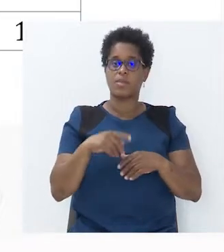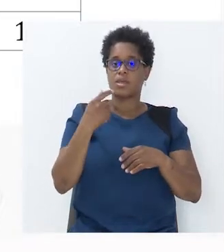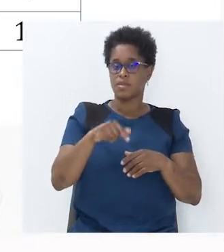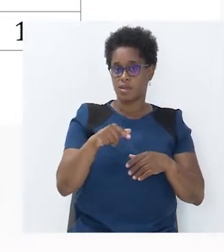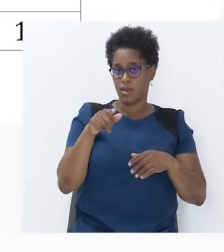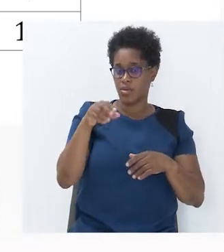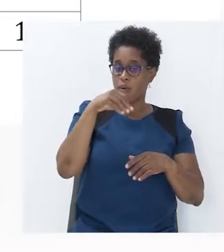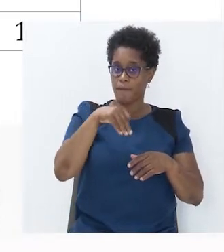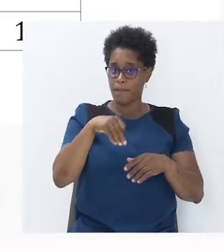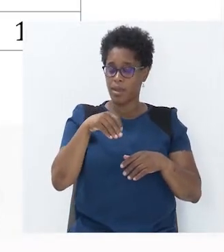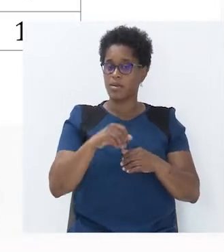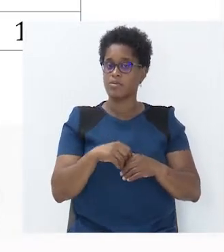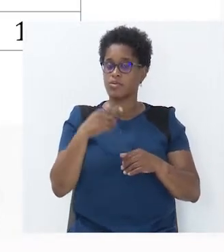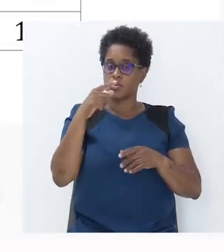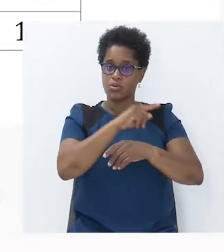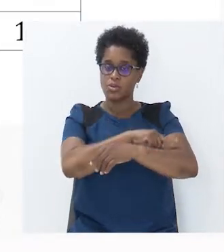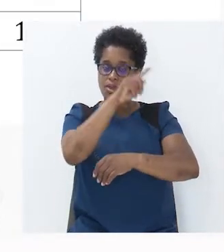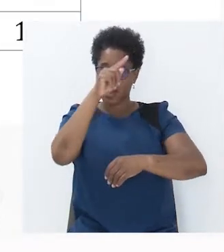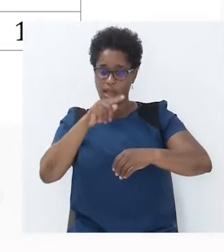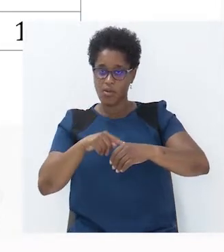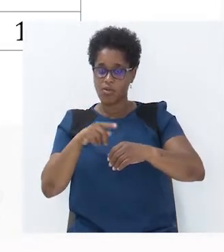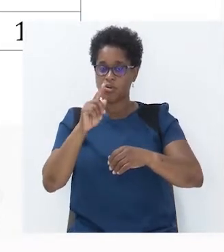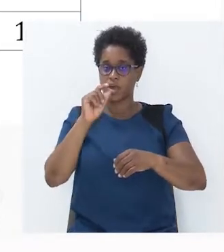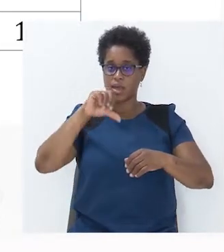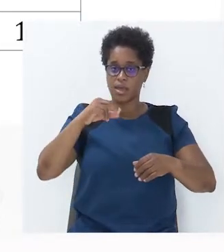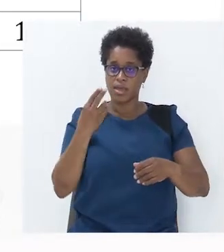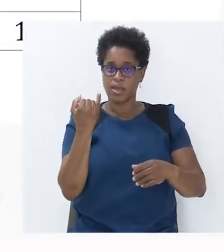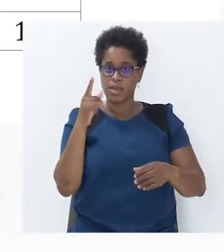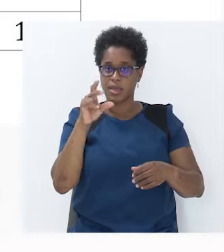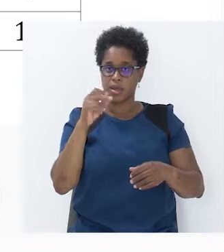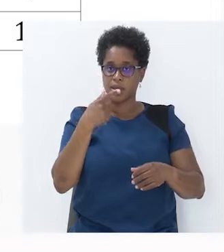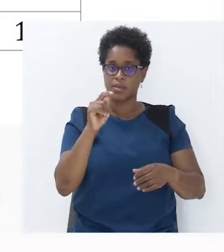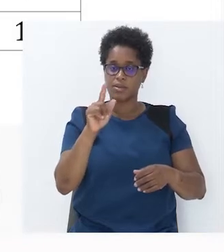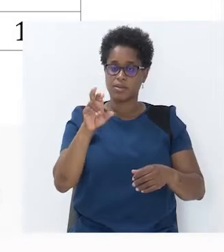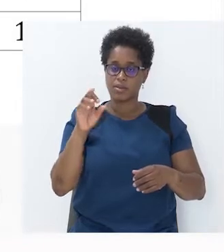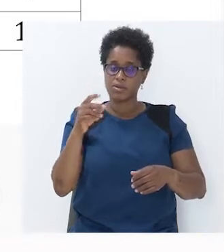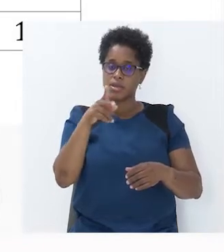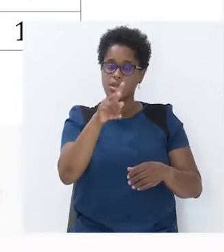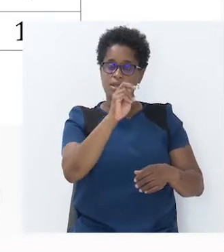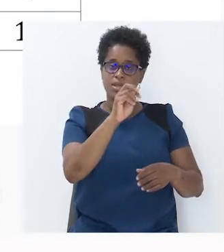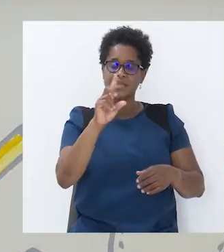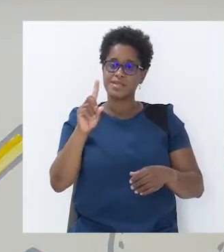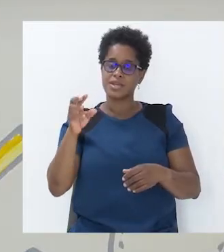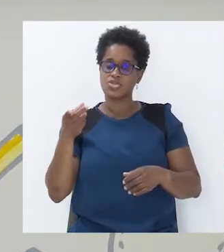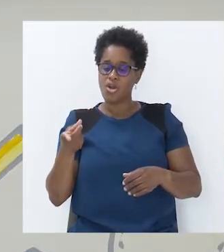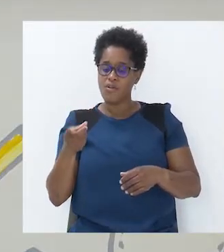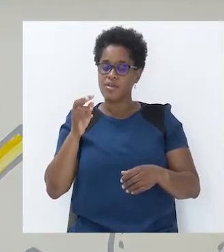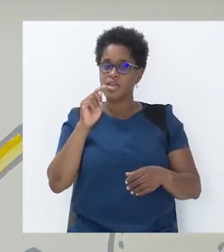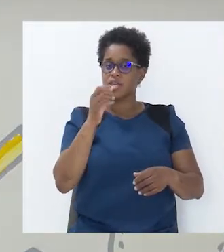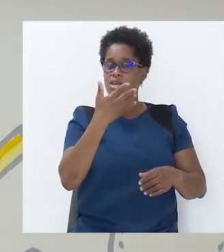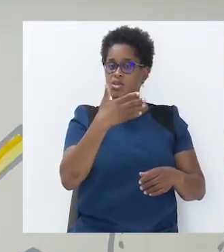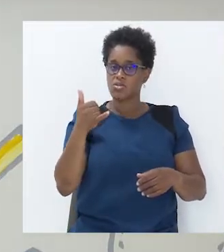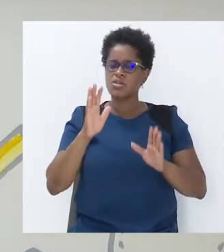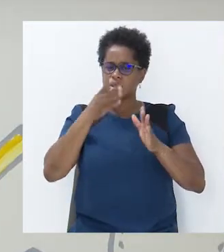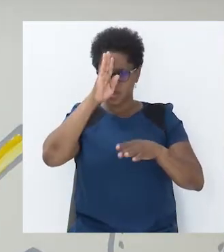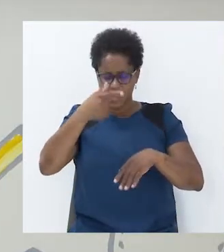perímetro do triângulo equilátero, 3, 6, 9 e 12. Já sabem, terão um